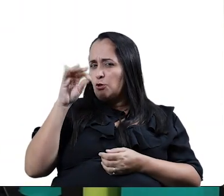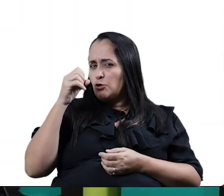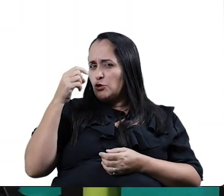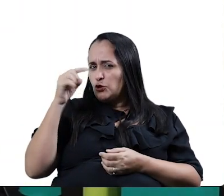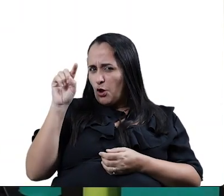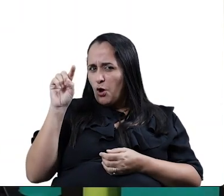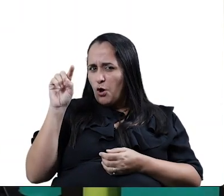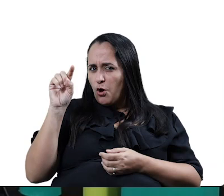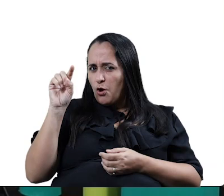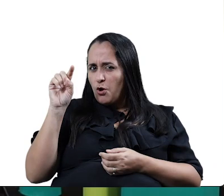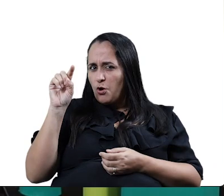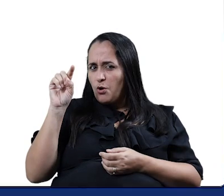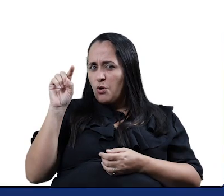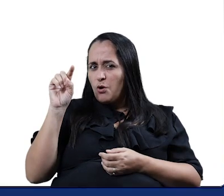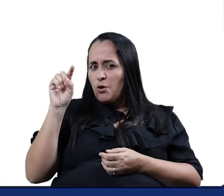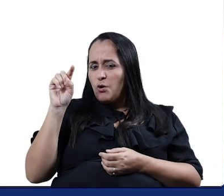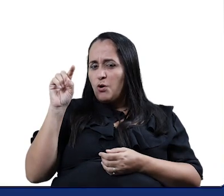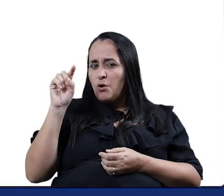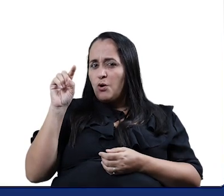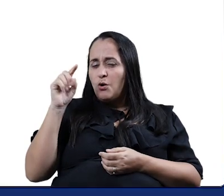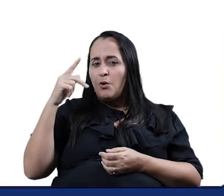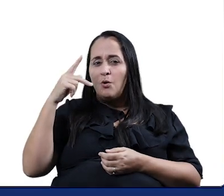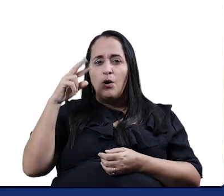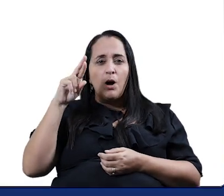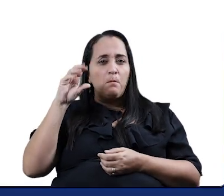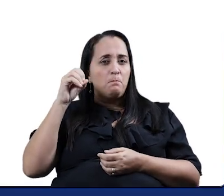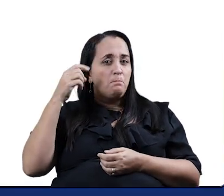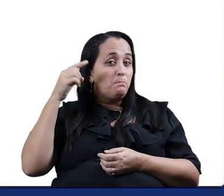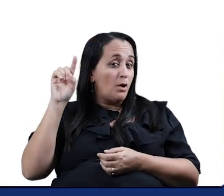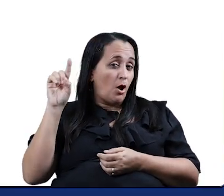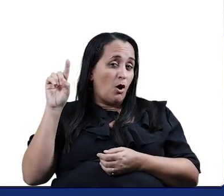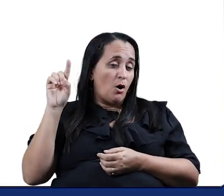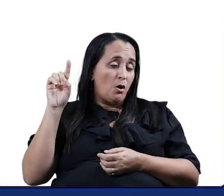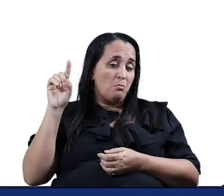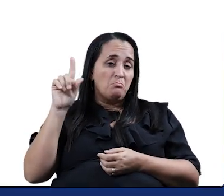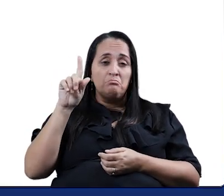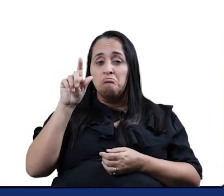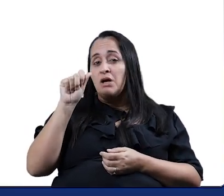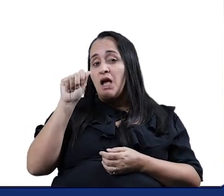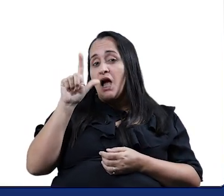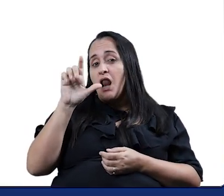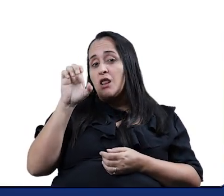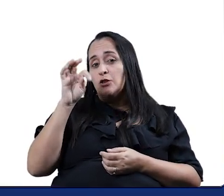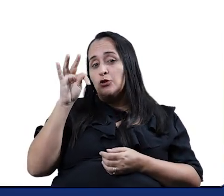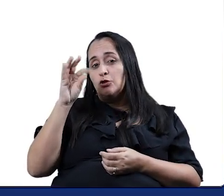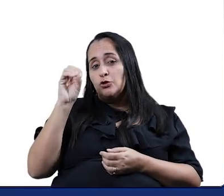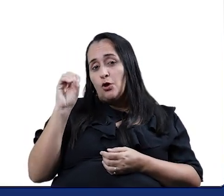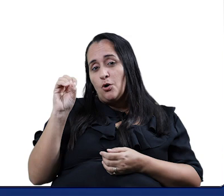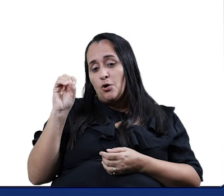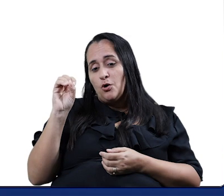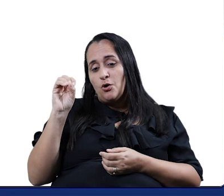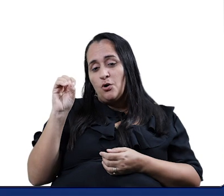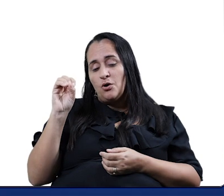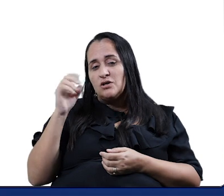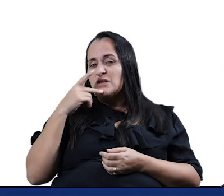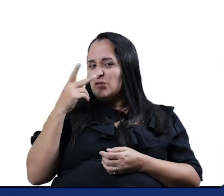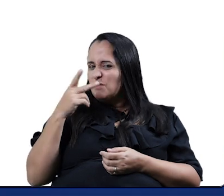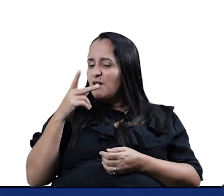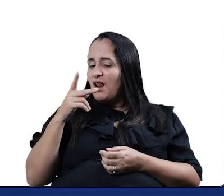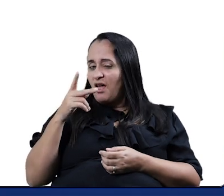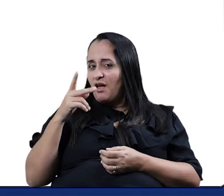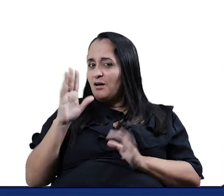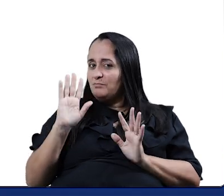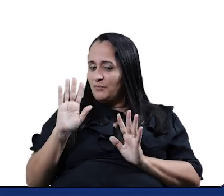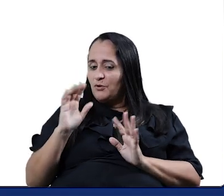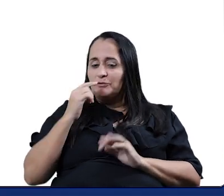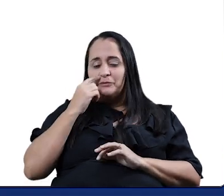Paletó com... Pró. Pode ser com galetó. Se você falar assim, pode.